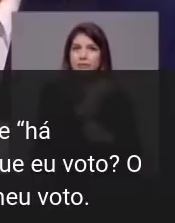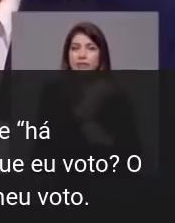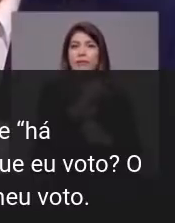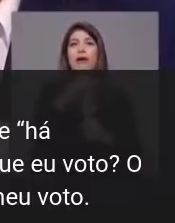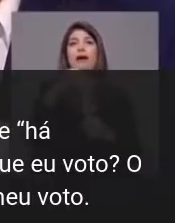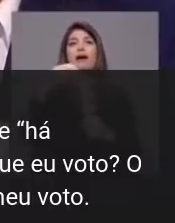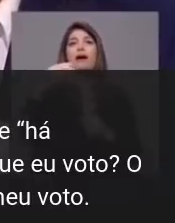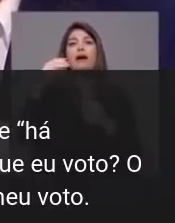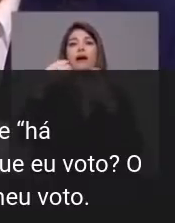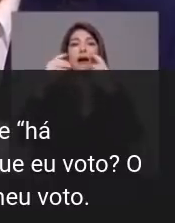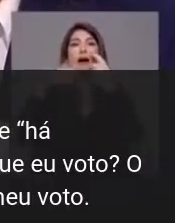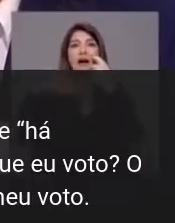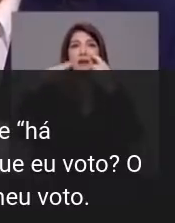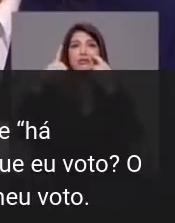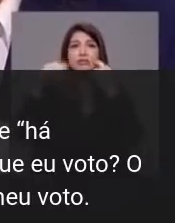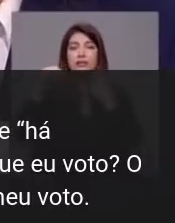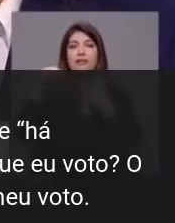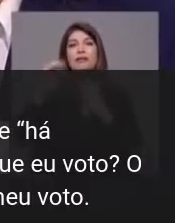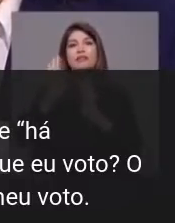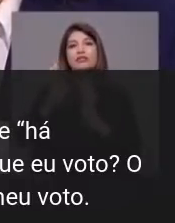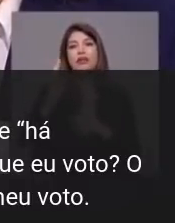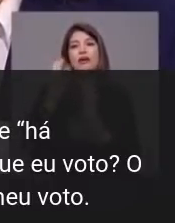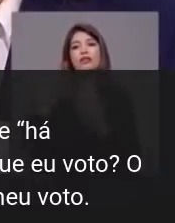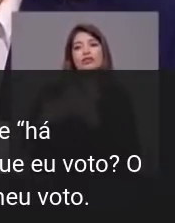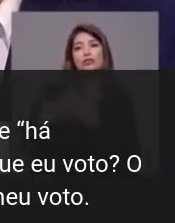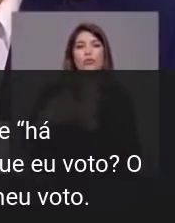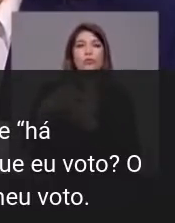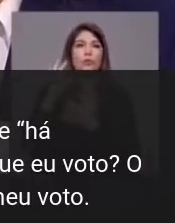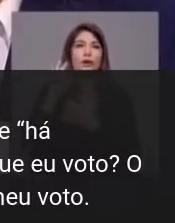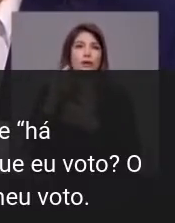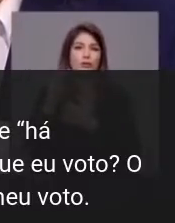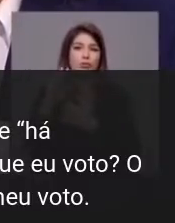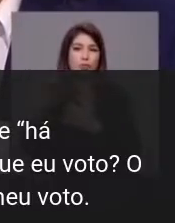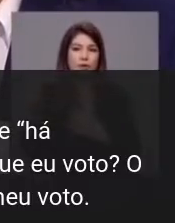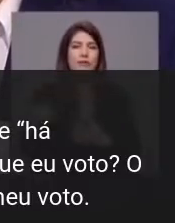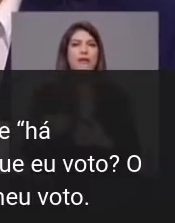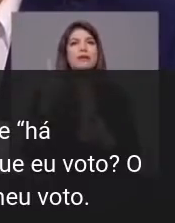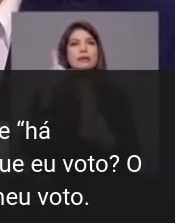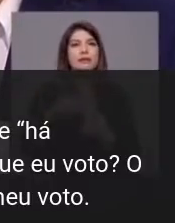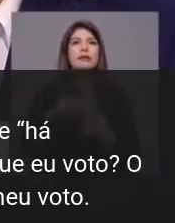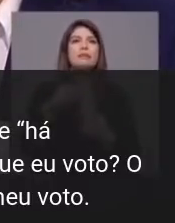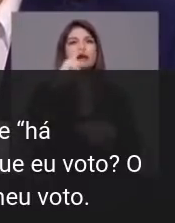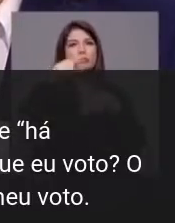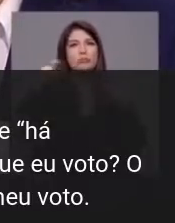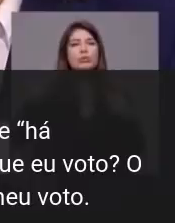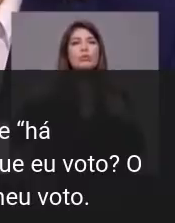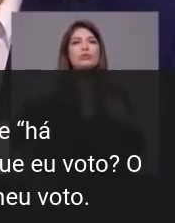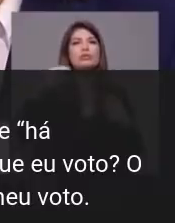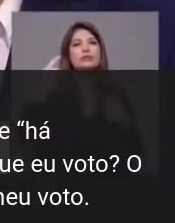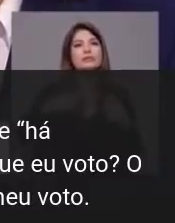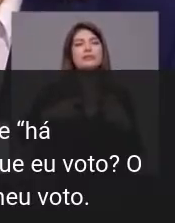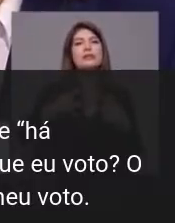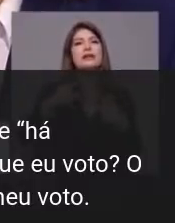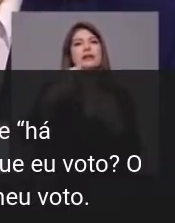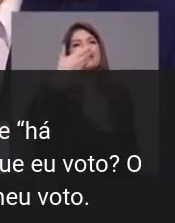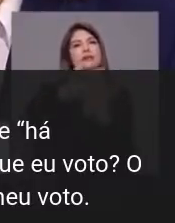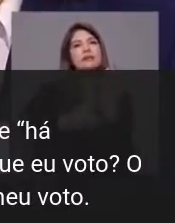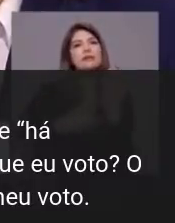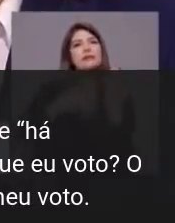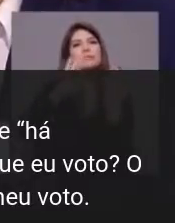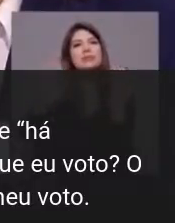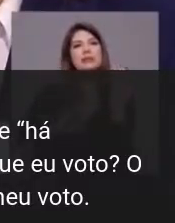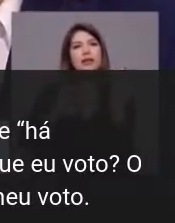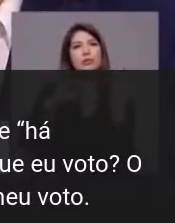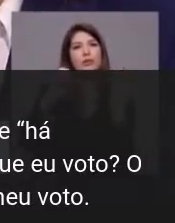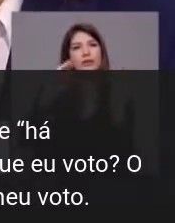todas as pessoas das profissões de desgaste rápido, também para as pessoas com uma capacidade superior a 80%. Agora, o que não podemos aceitar é a